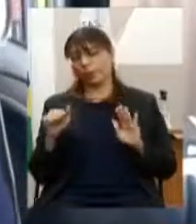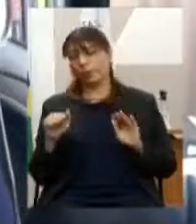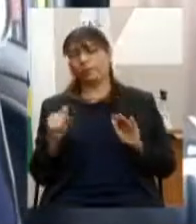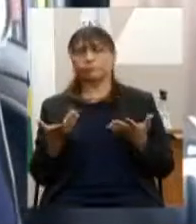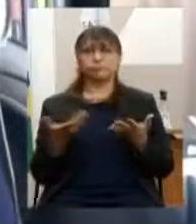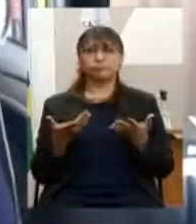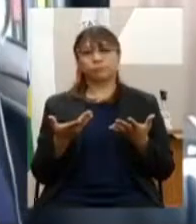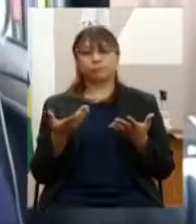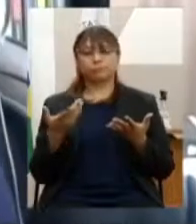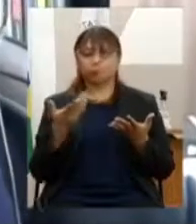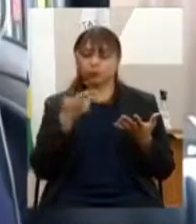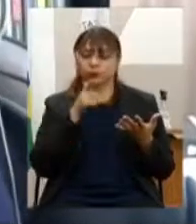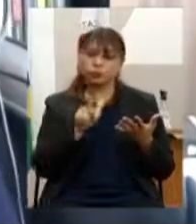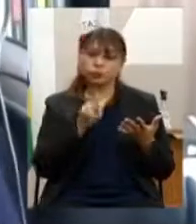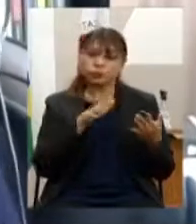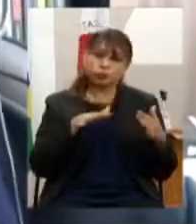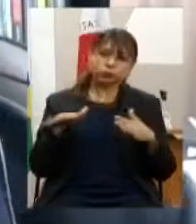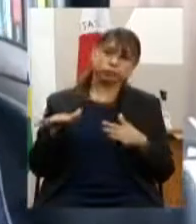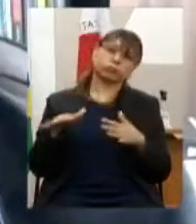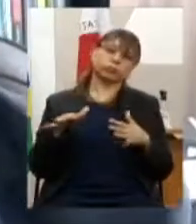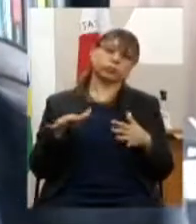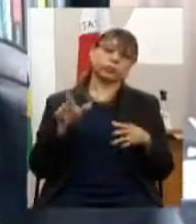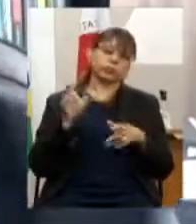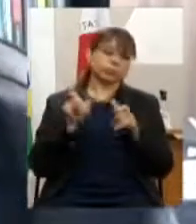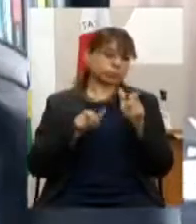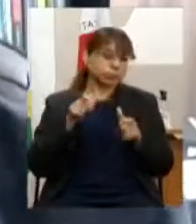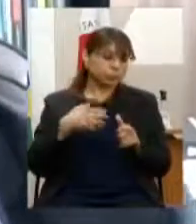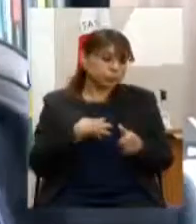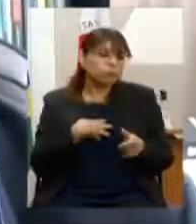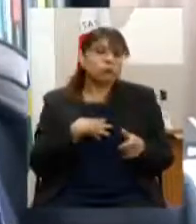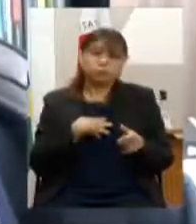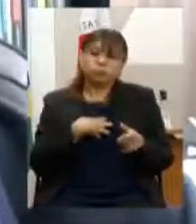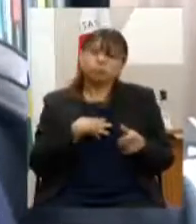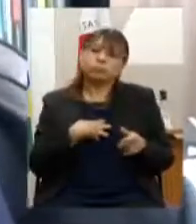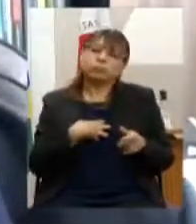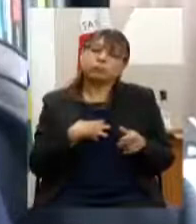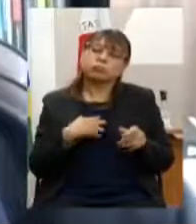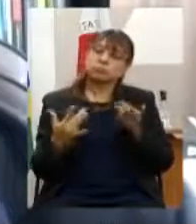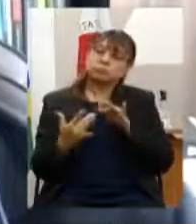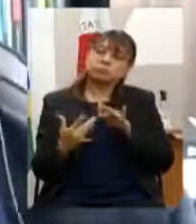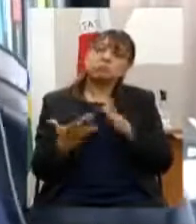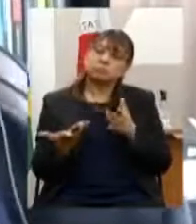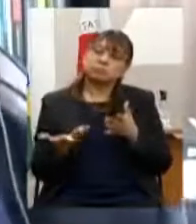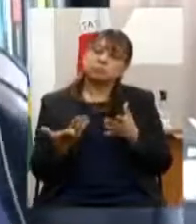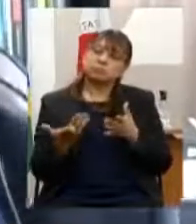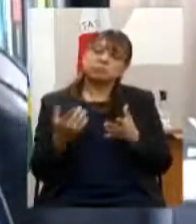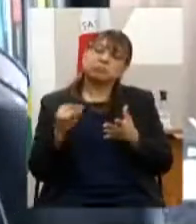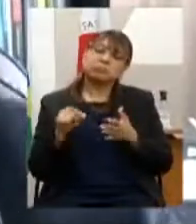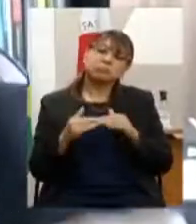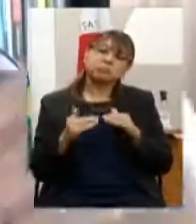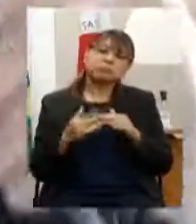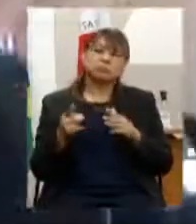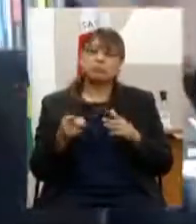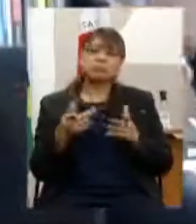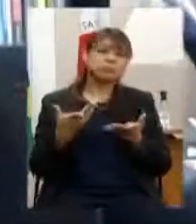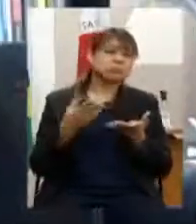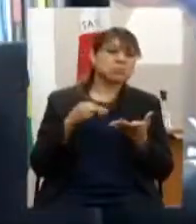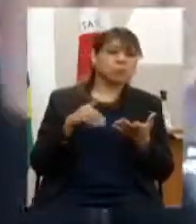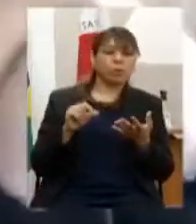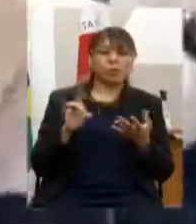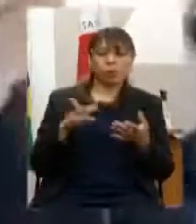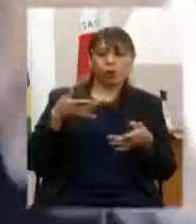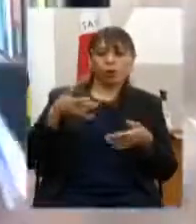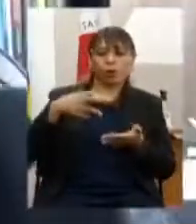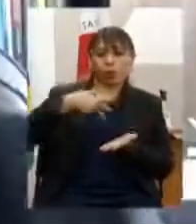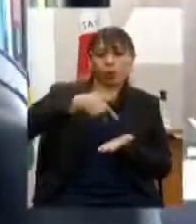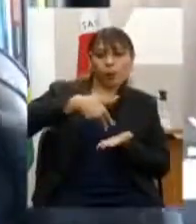de dar visibilidade à questão das pessoas se identificarem com a moda que não seja só a moda da passarela a moda colocada dentro